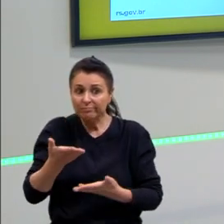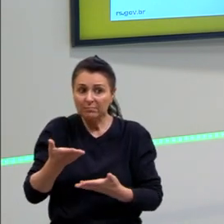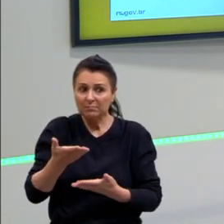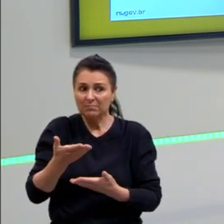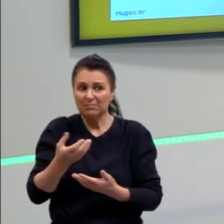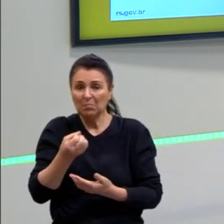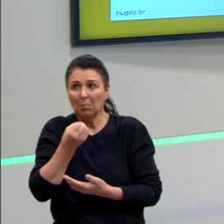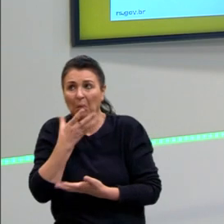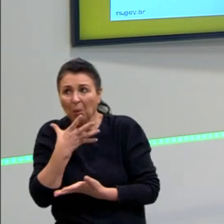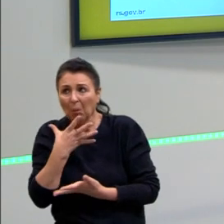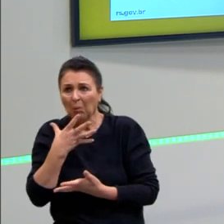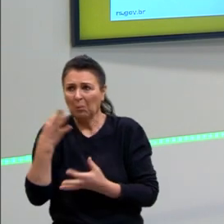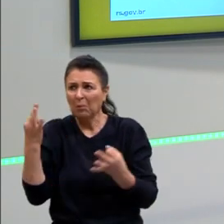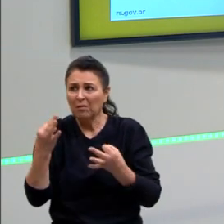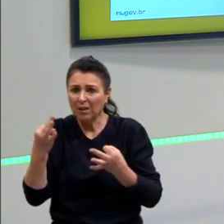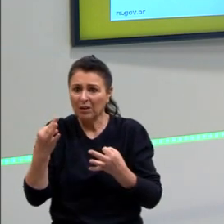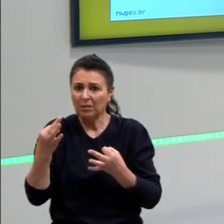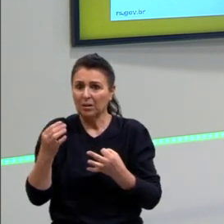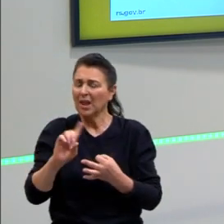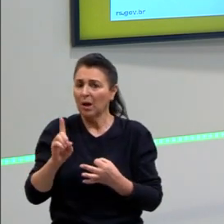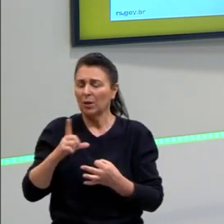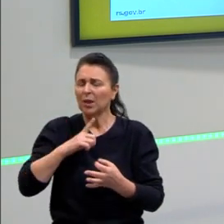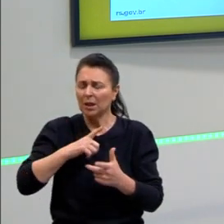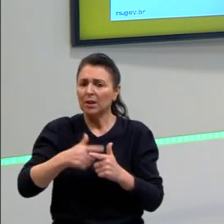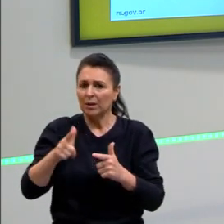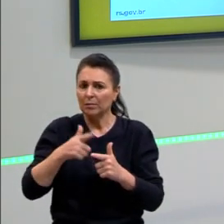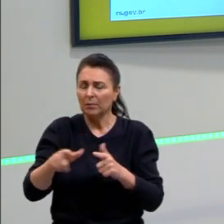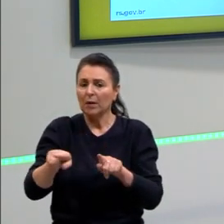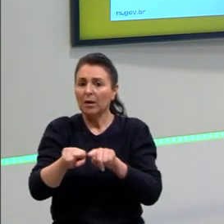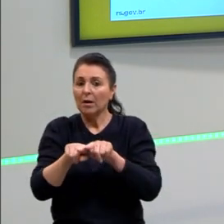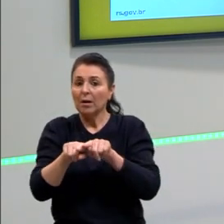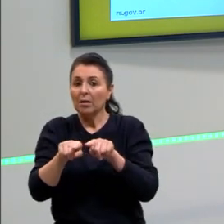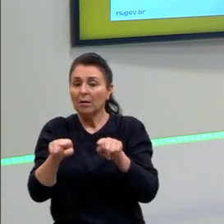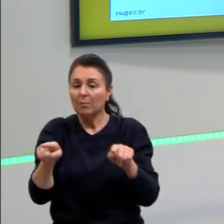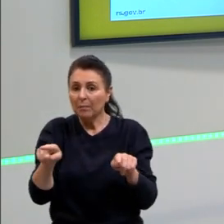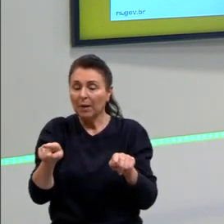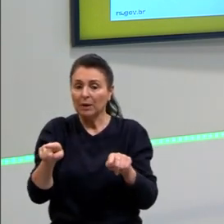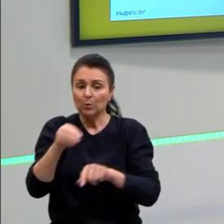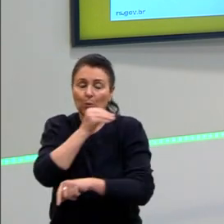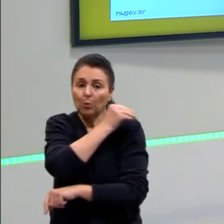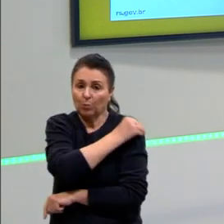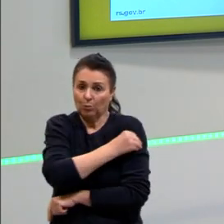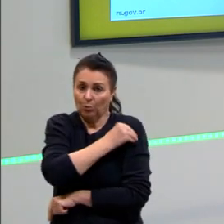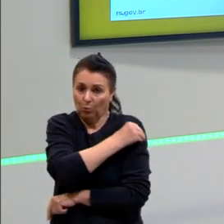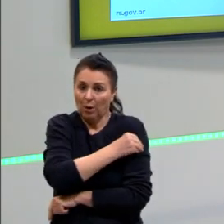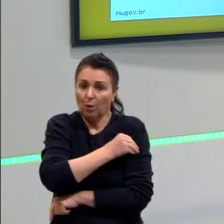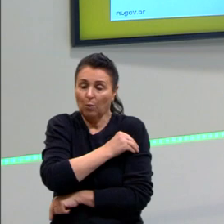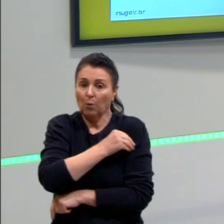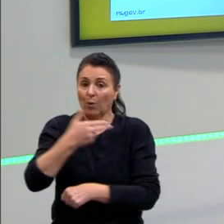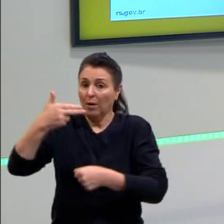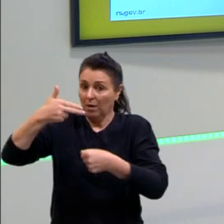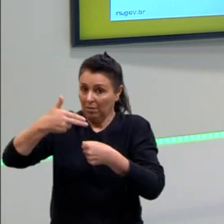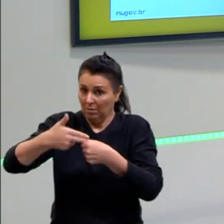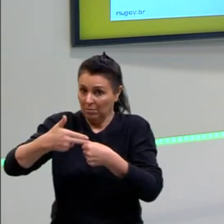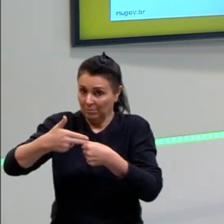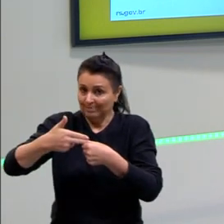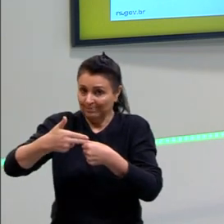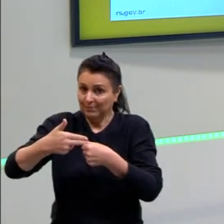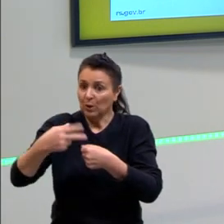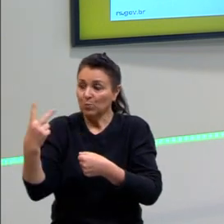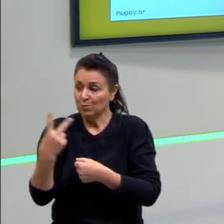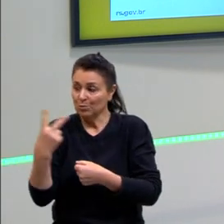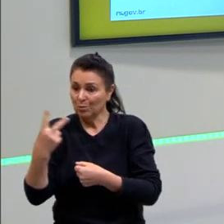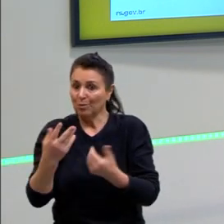bom assim, não, ele tem seus problemas, mas dentro da ótica entre o álcool, né, e a gasolina, tu tem essa, essa